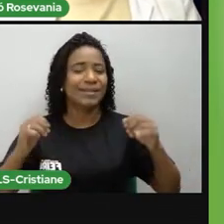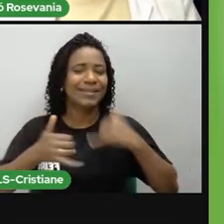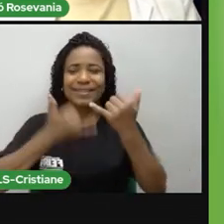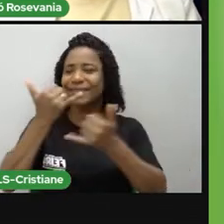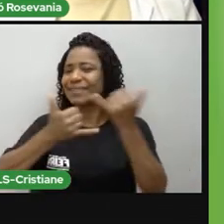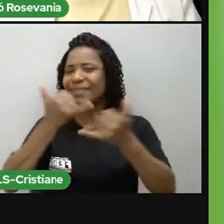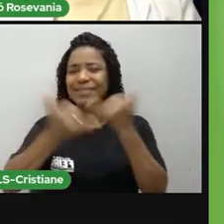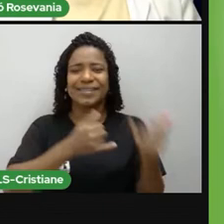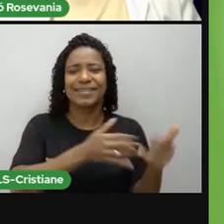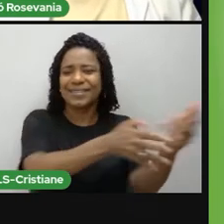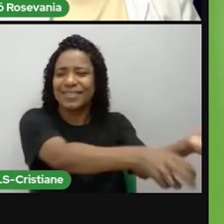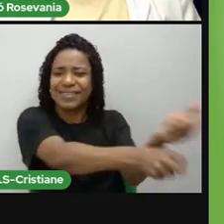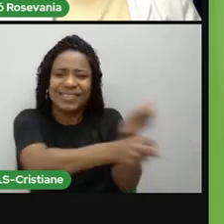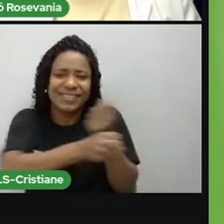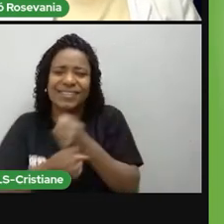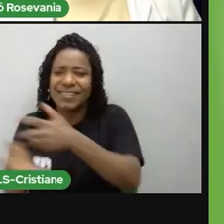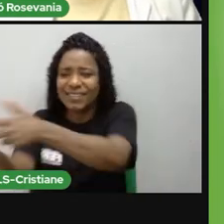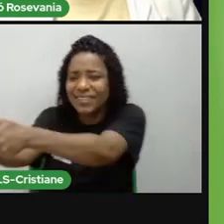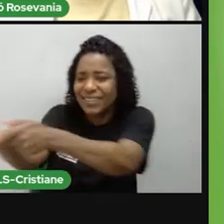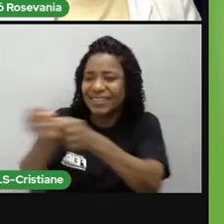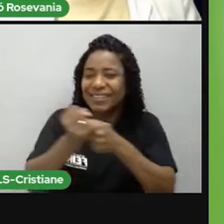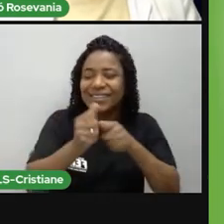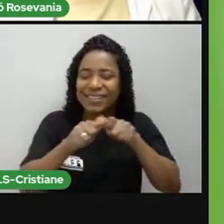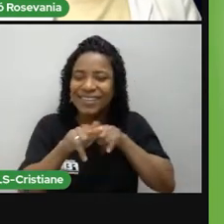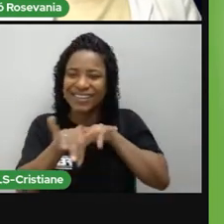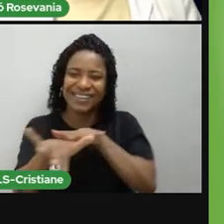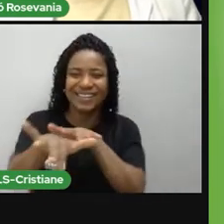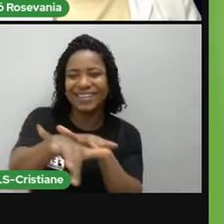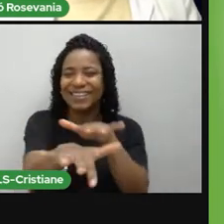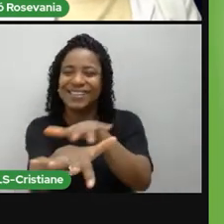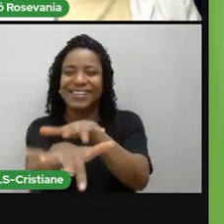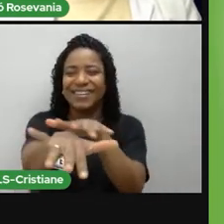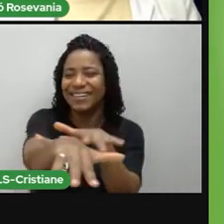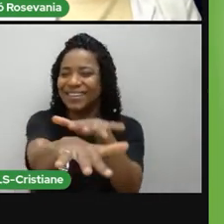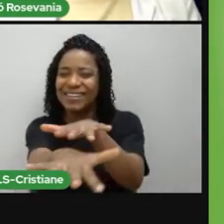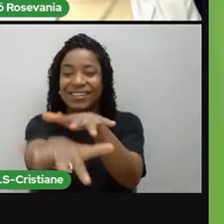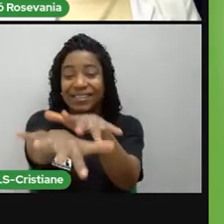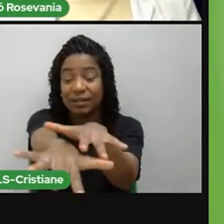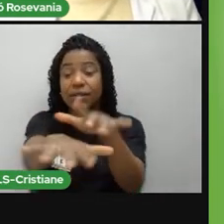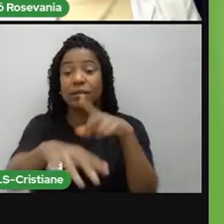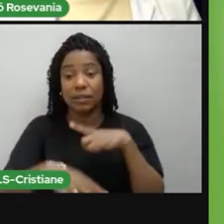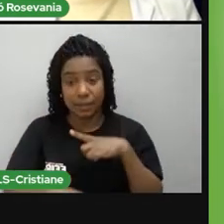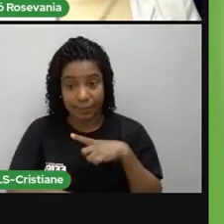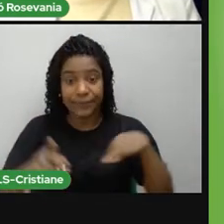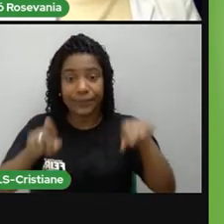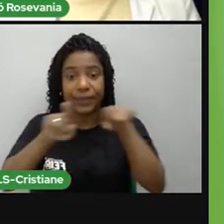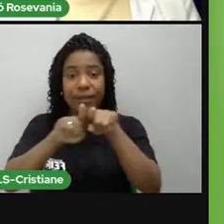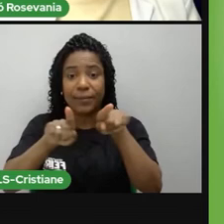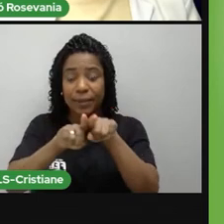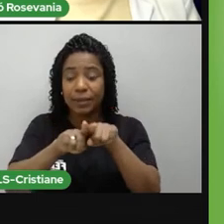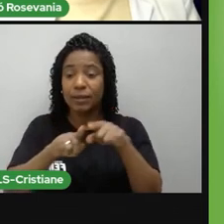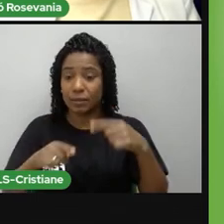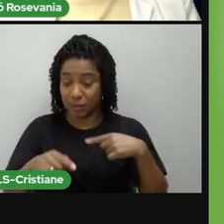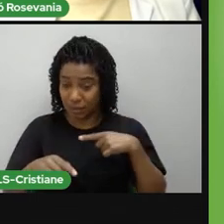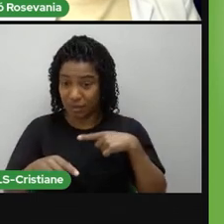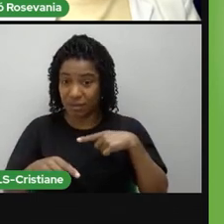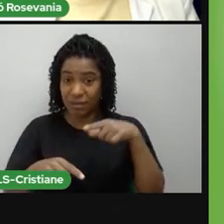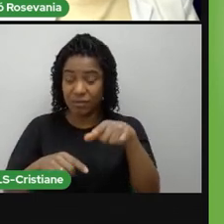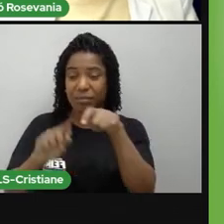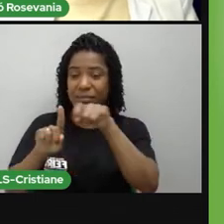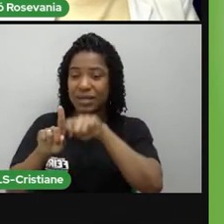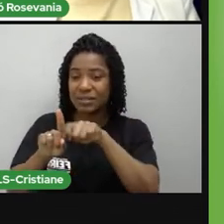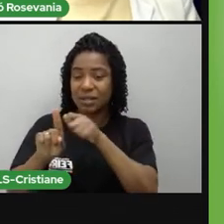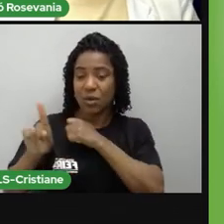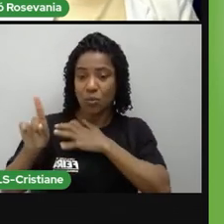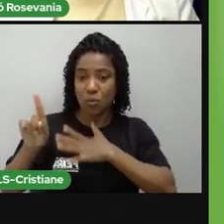chamando o povo, convidando o povo pra festa da nossa padroeira. E a caminhada do folclore, que acontece sempre, né, no período de agosto,